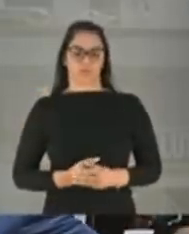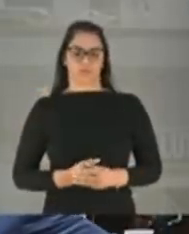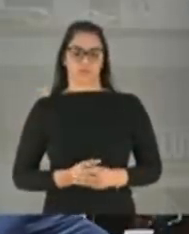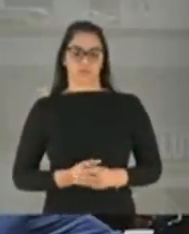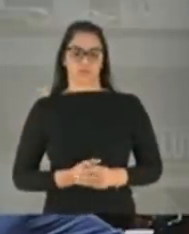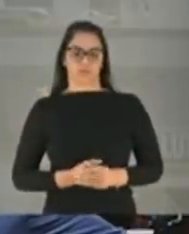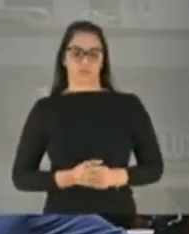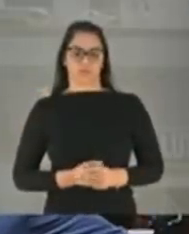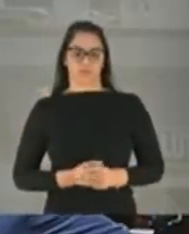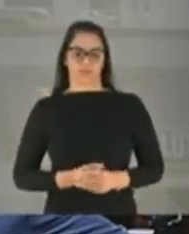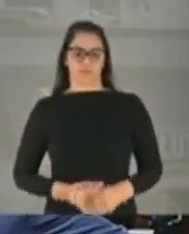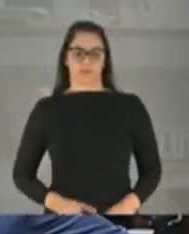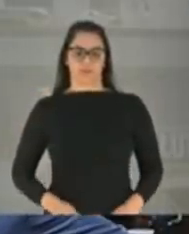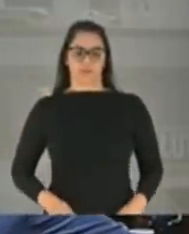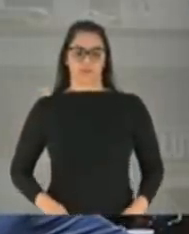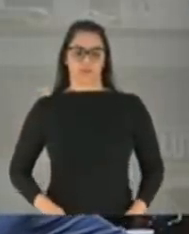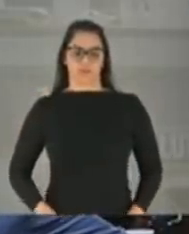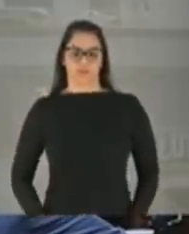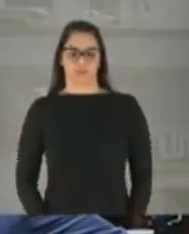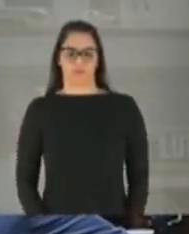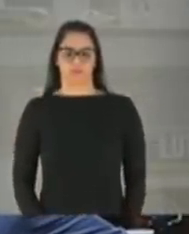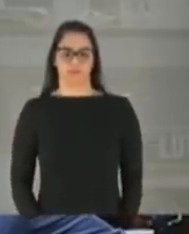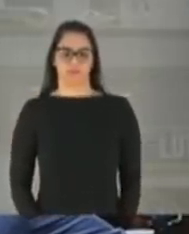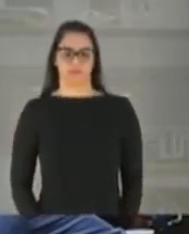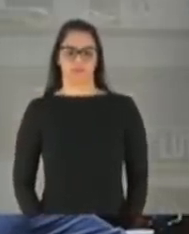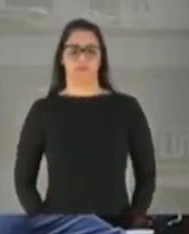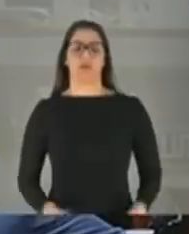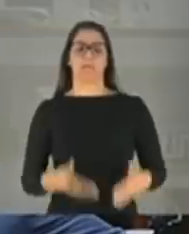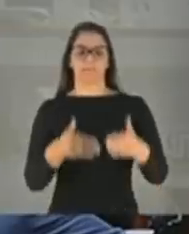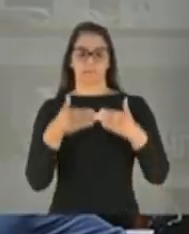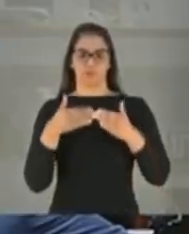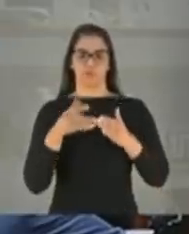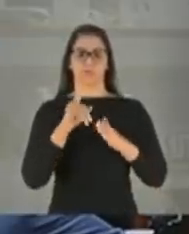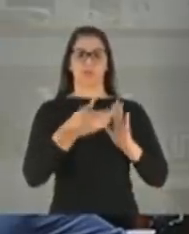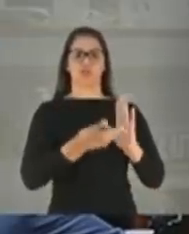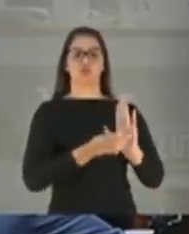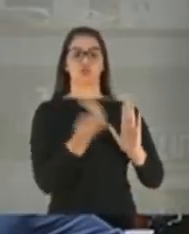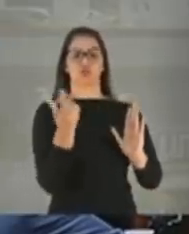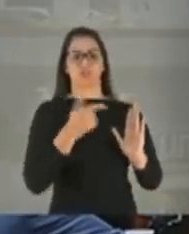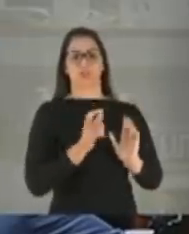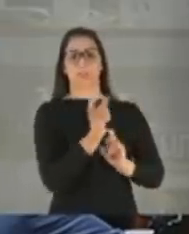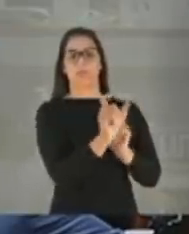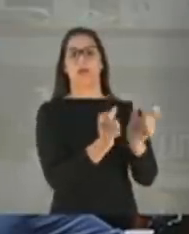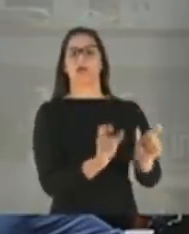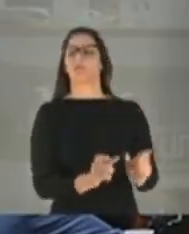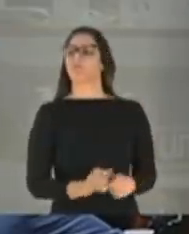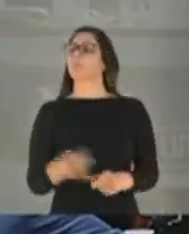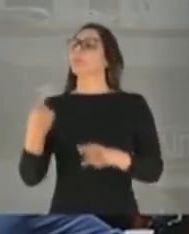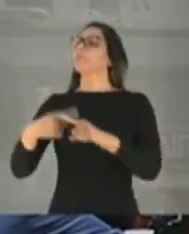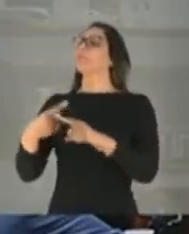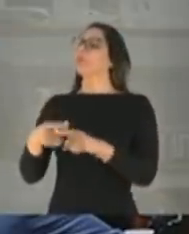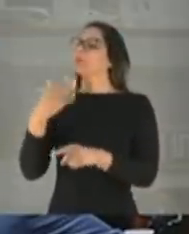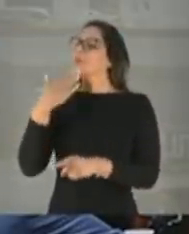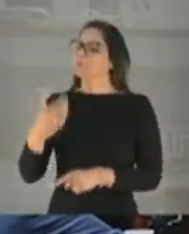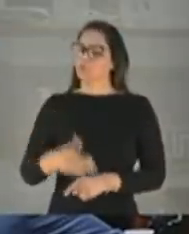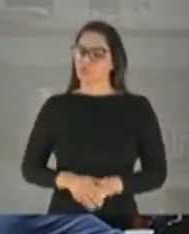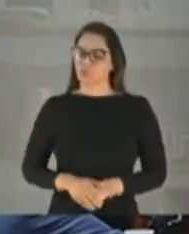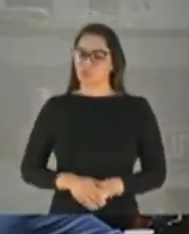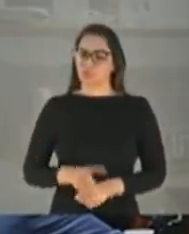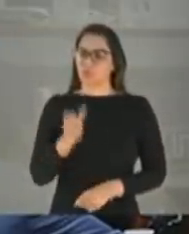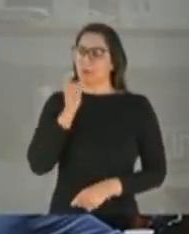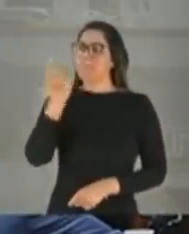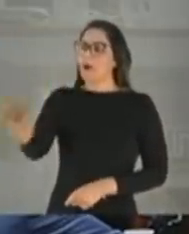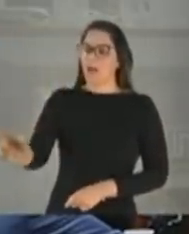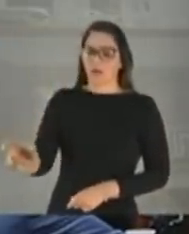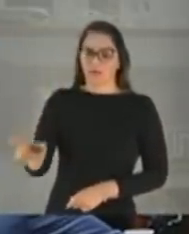retirado o vocabulário. Veja, senhor presidente. Das nossas taquigrafias da associação. O que que vossa excelência está determinando que seja retirado? O termo que o senhor chamou os senadores.